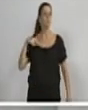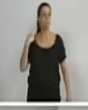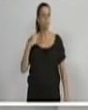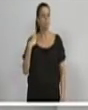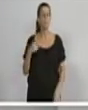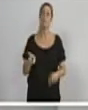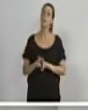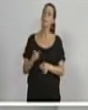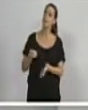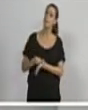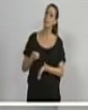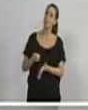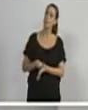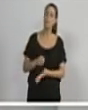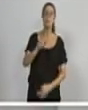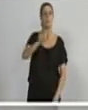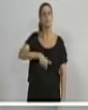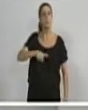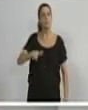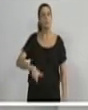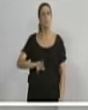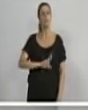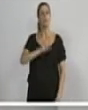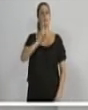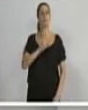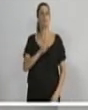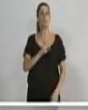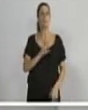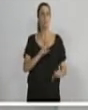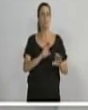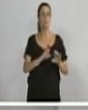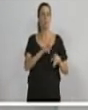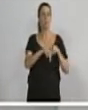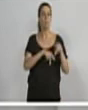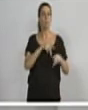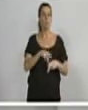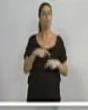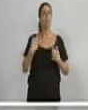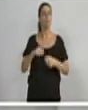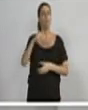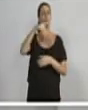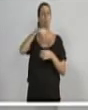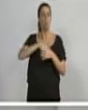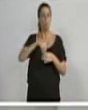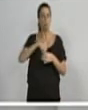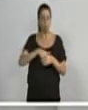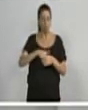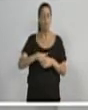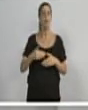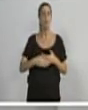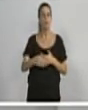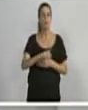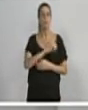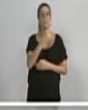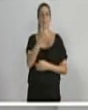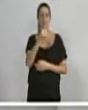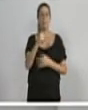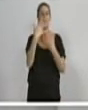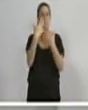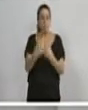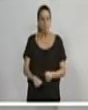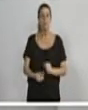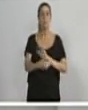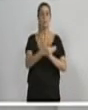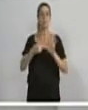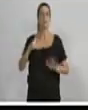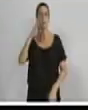Para cobrar daquele que os representam. Que votem a favor do impeachment no dia 17. Quero mostrar,